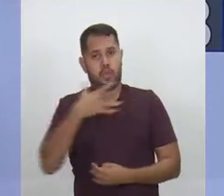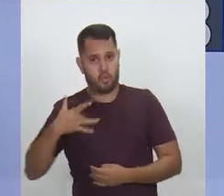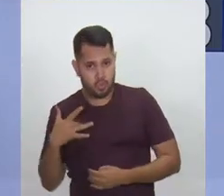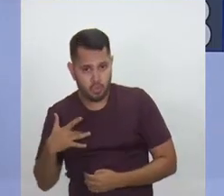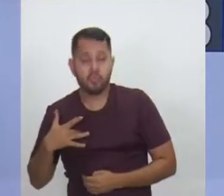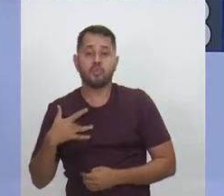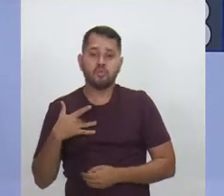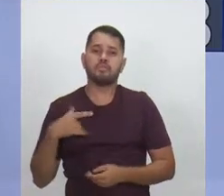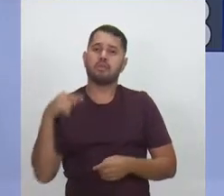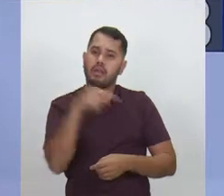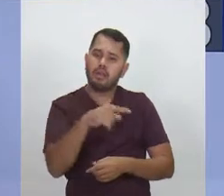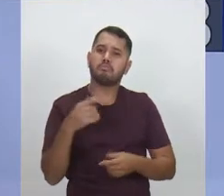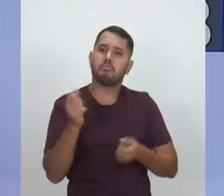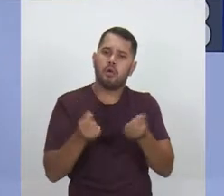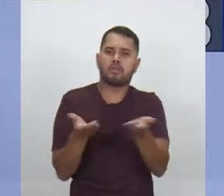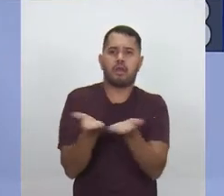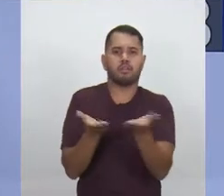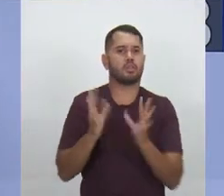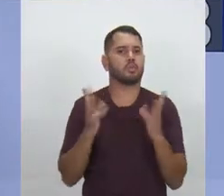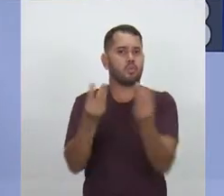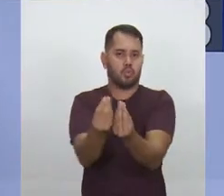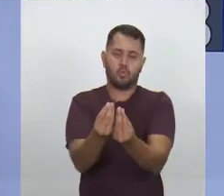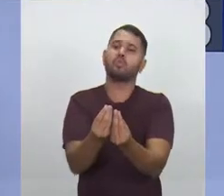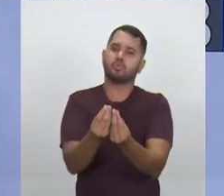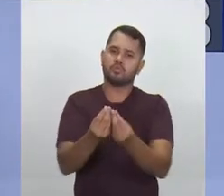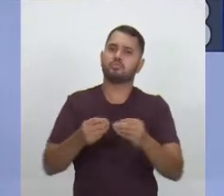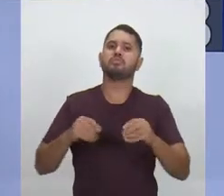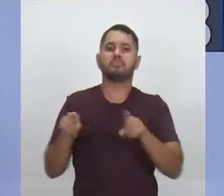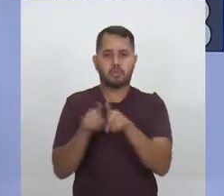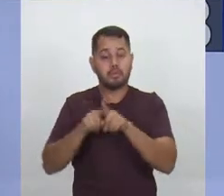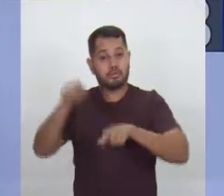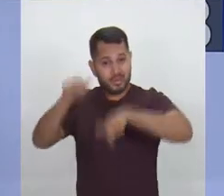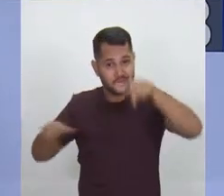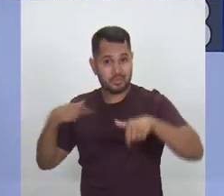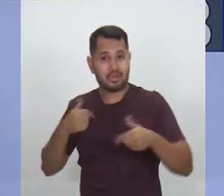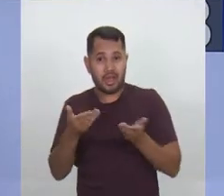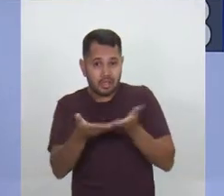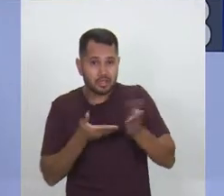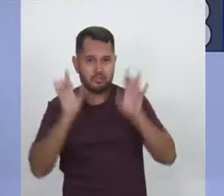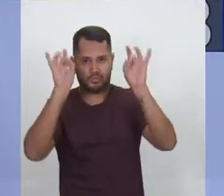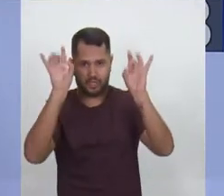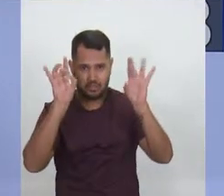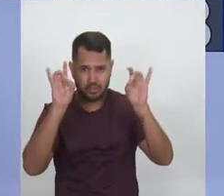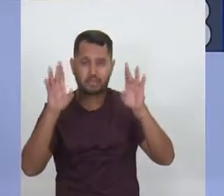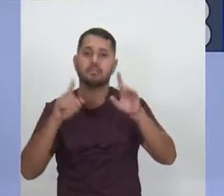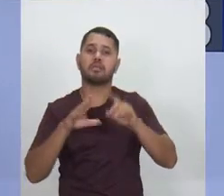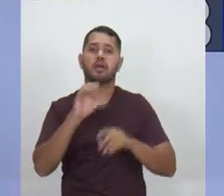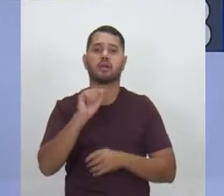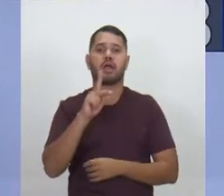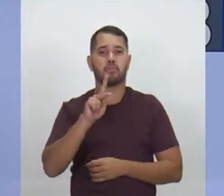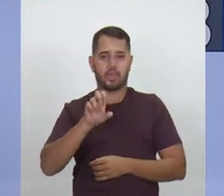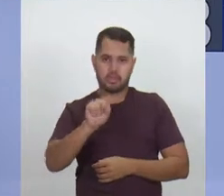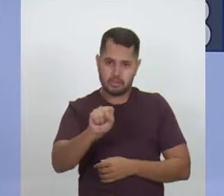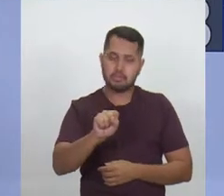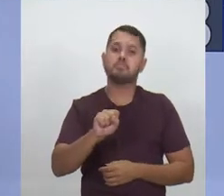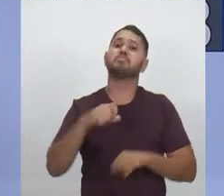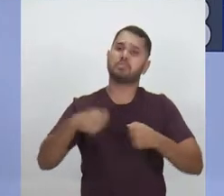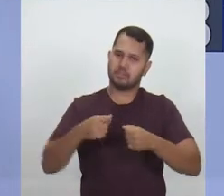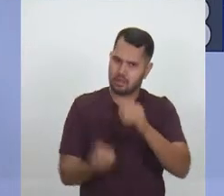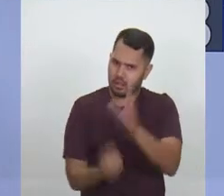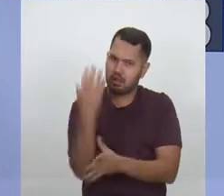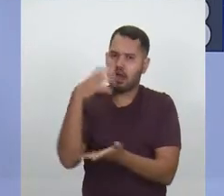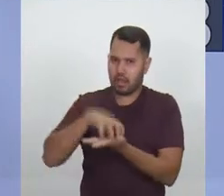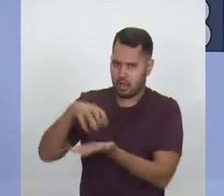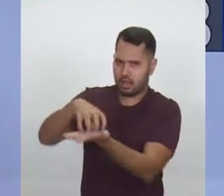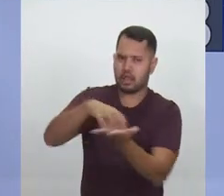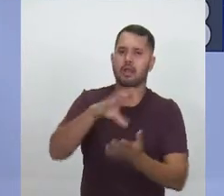para que ela possa atender a todos, encaminhando aqueles que precisam da atenção especial para os CAPES. Preciso criar CAPES em vários